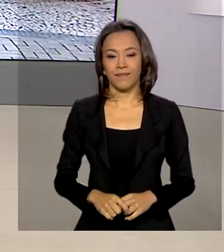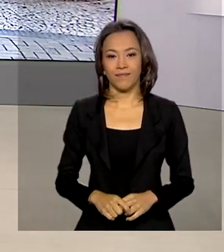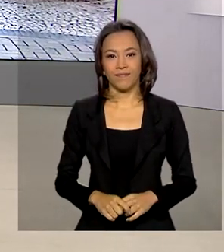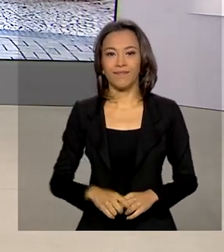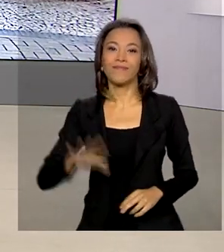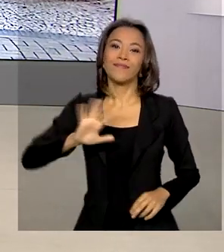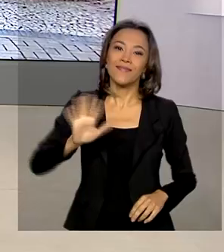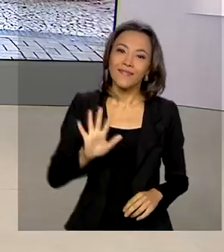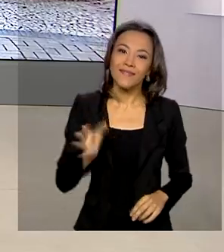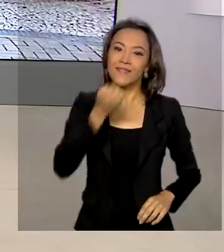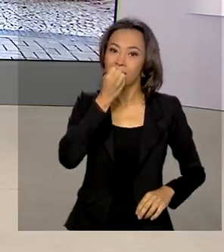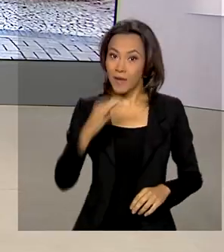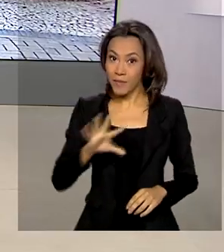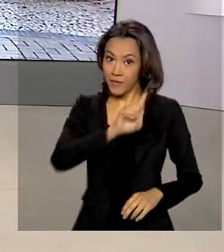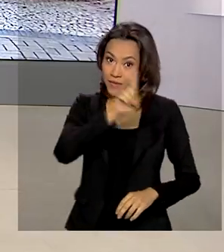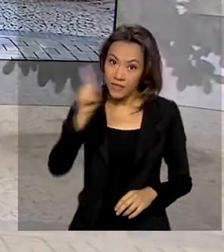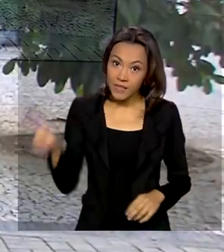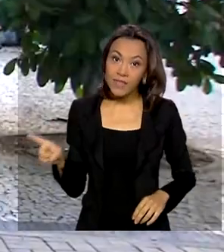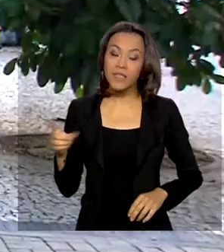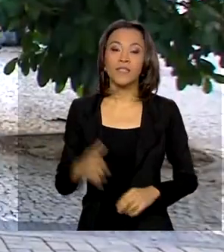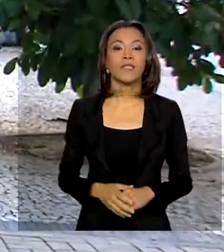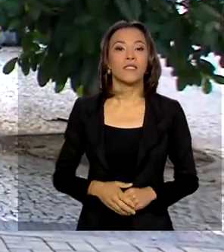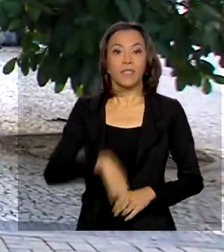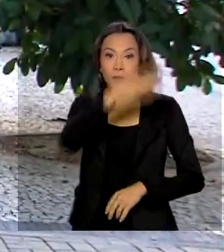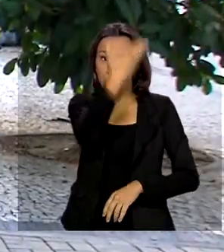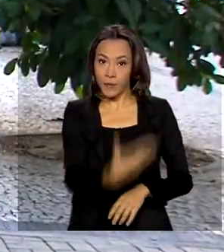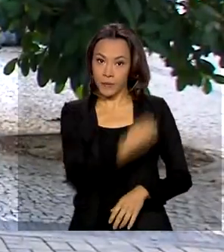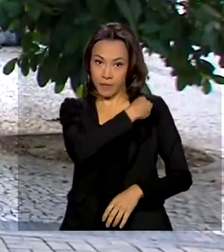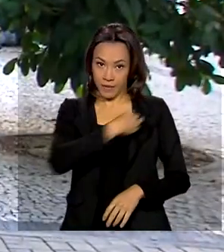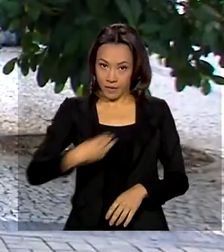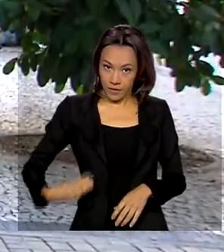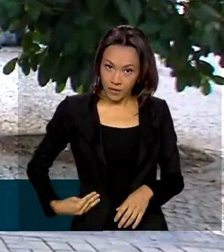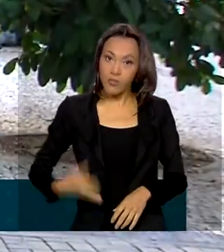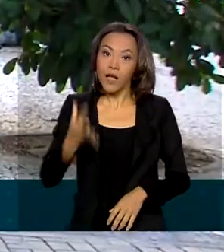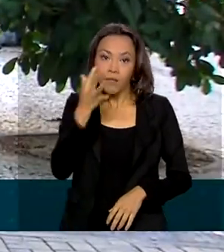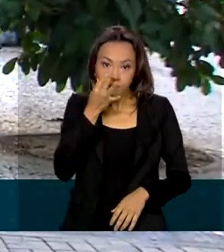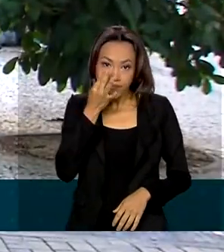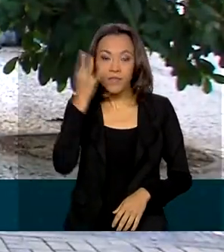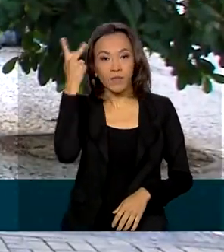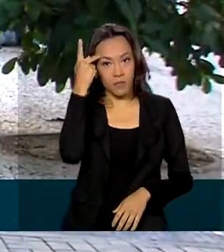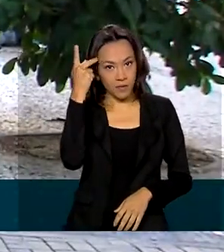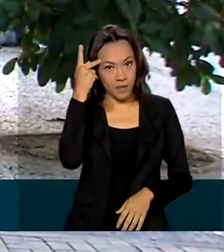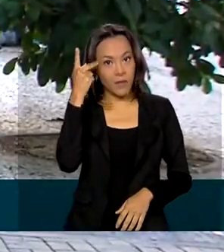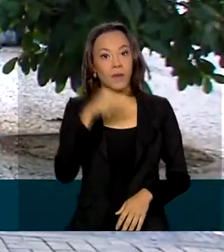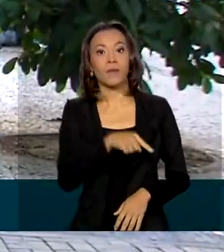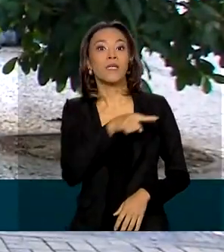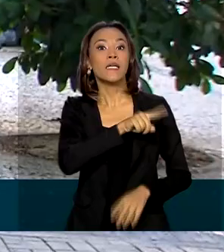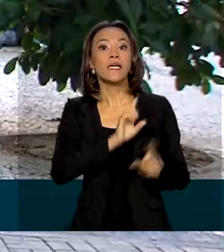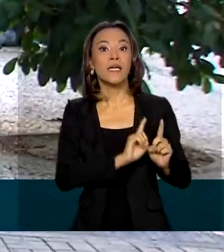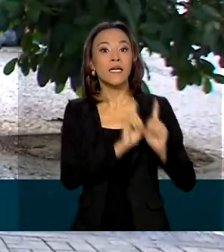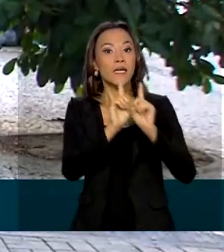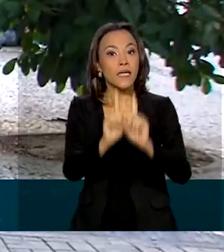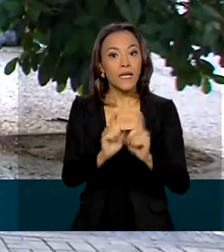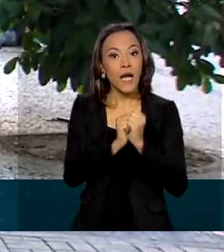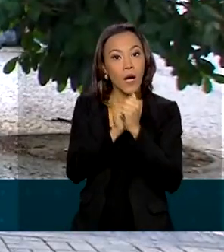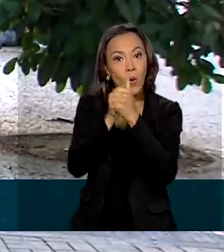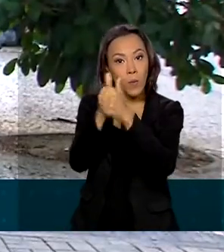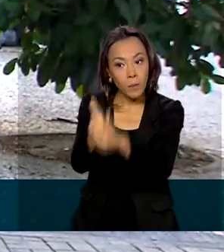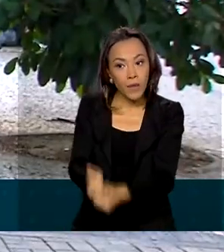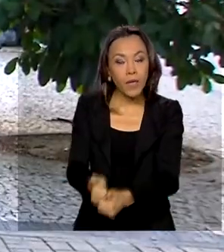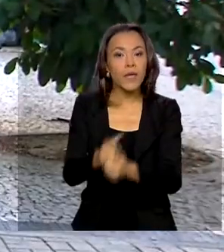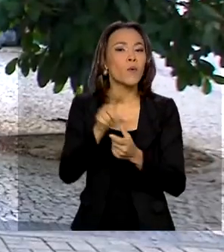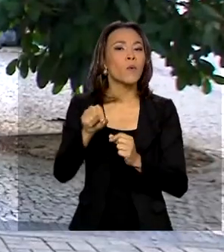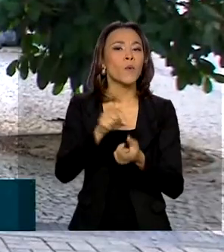Olá Renata, bom dia. O ministro Eduardo Pazuello está em São Paulo e acompanha com os governadores a